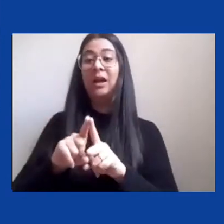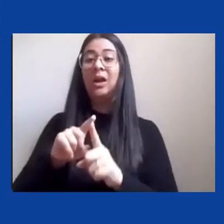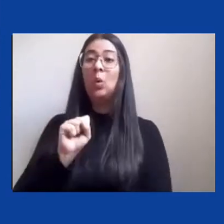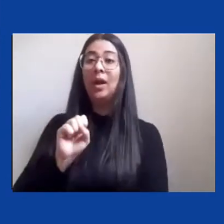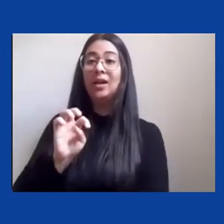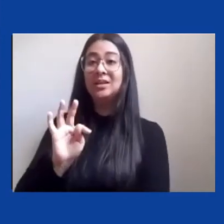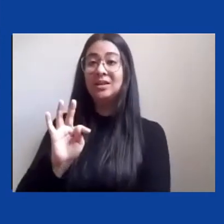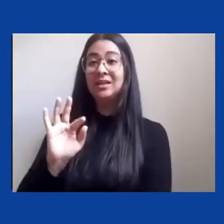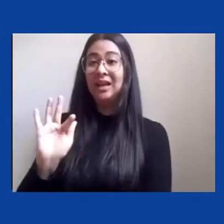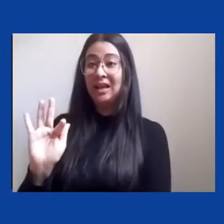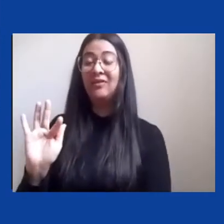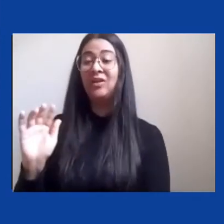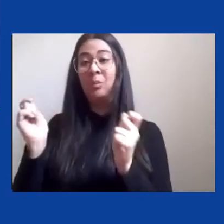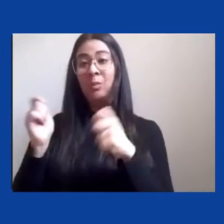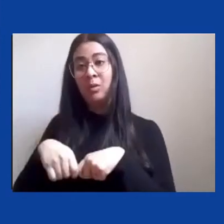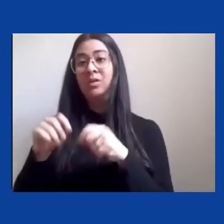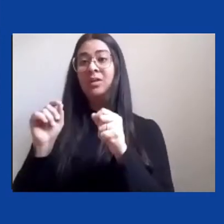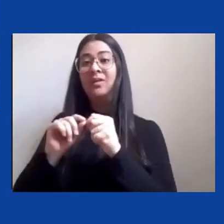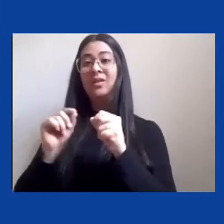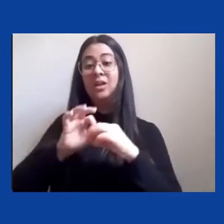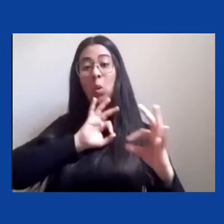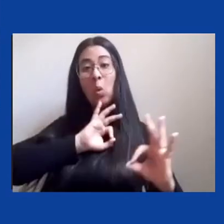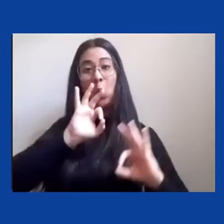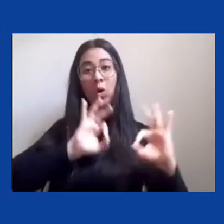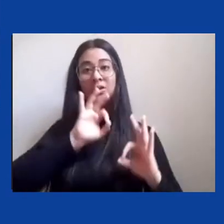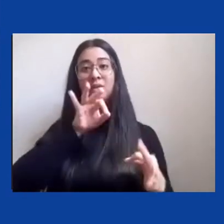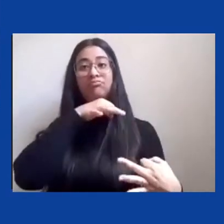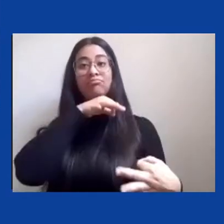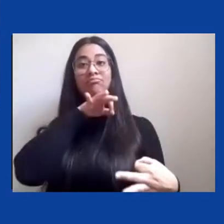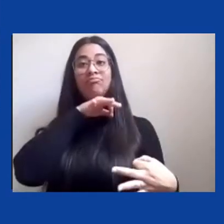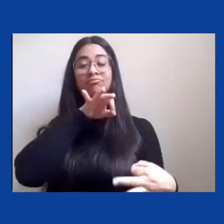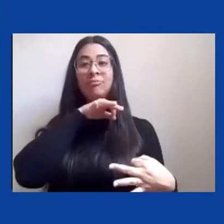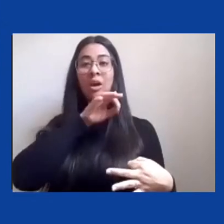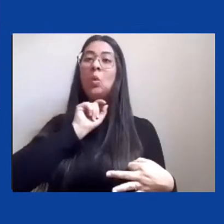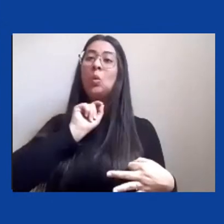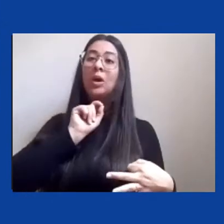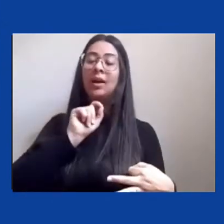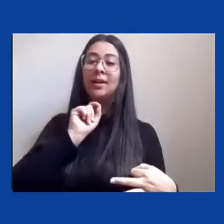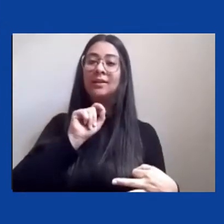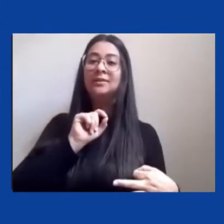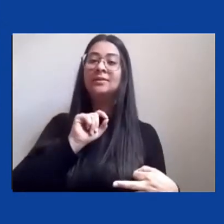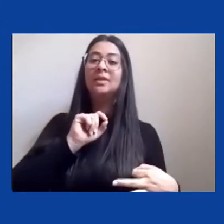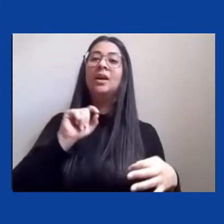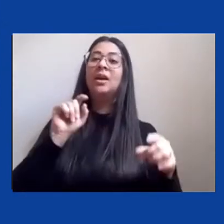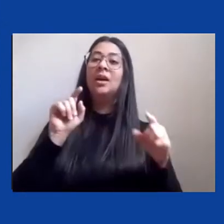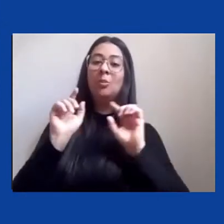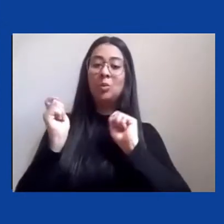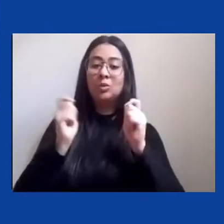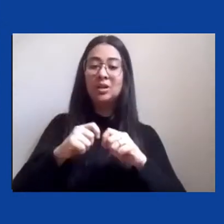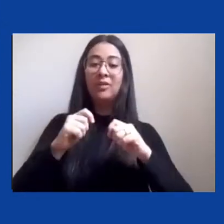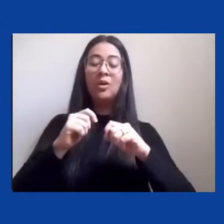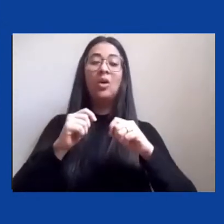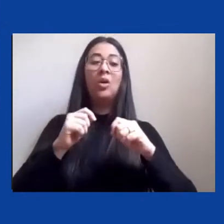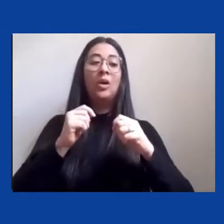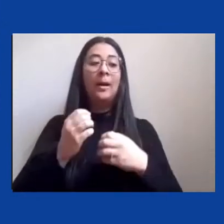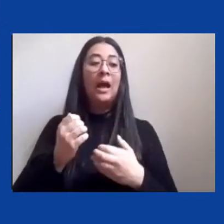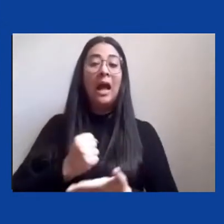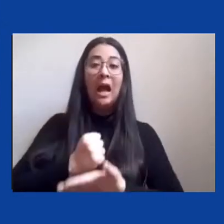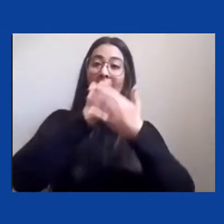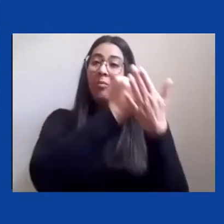o governo possa fazer um planejamento que possa atender as comunidades indígenas mas nós vimos também